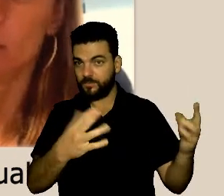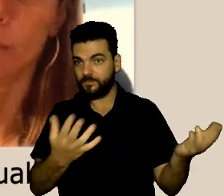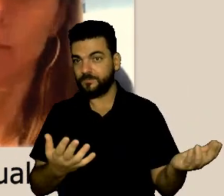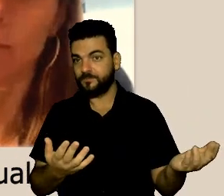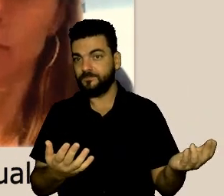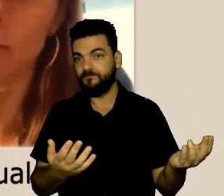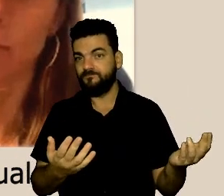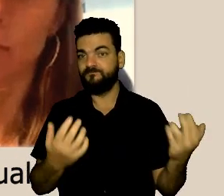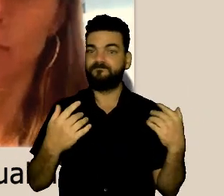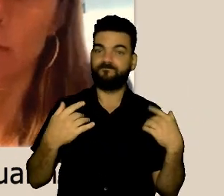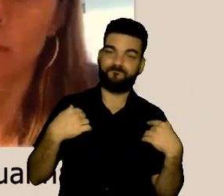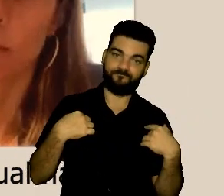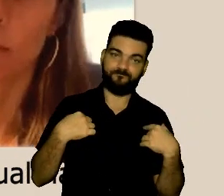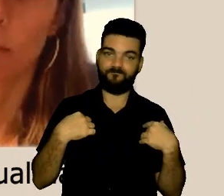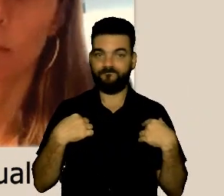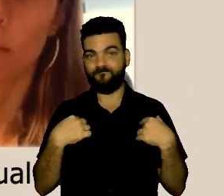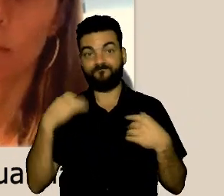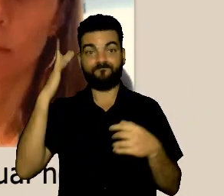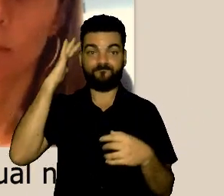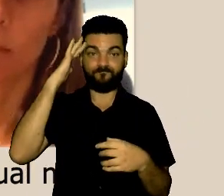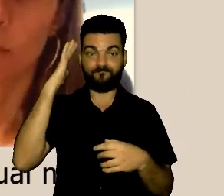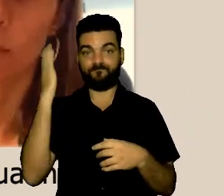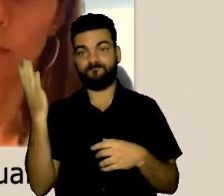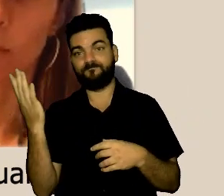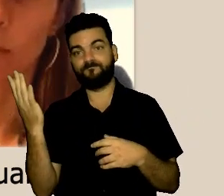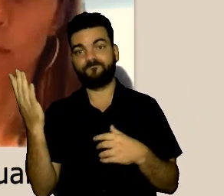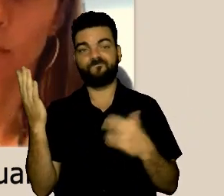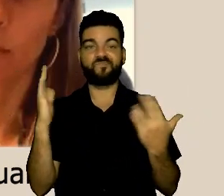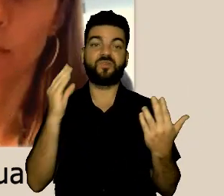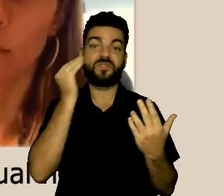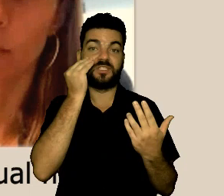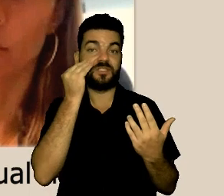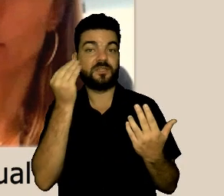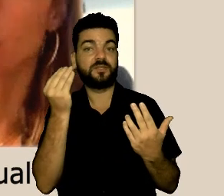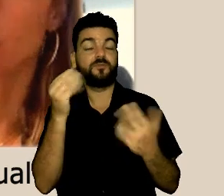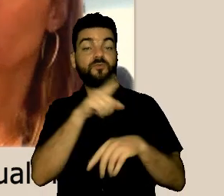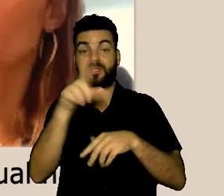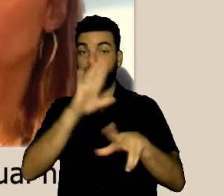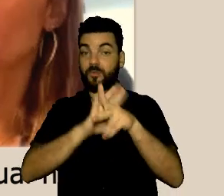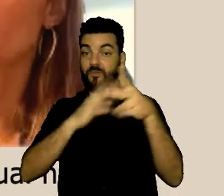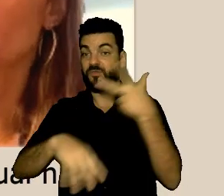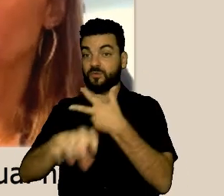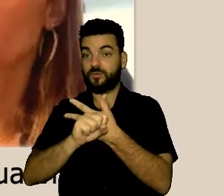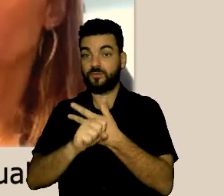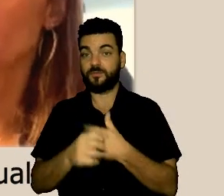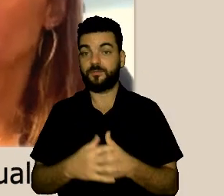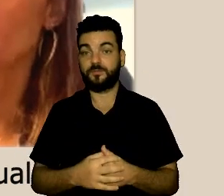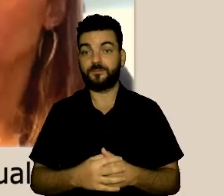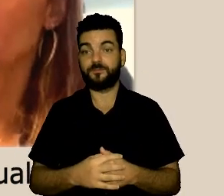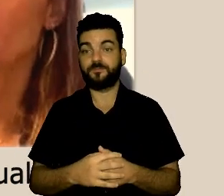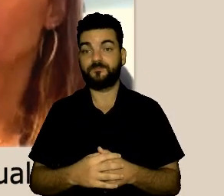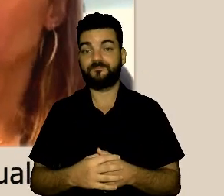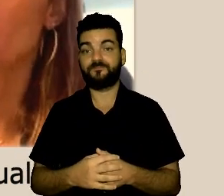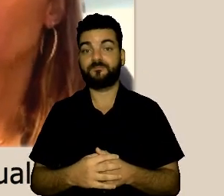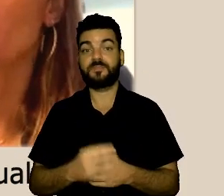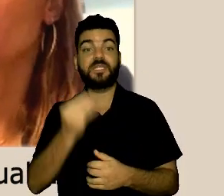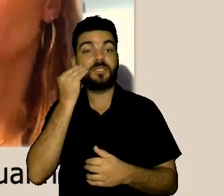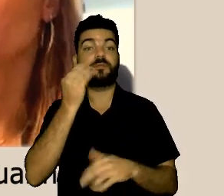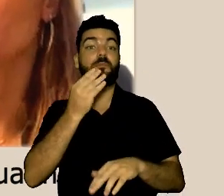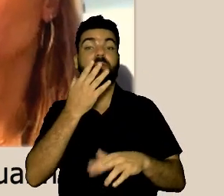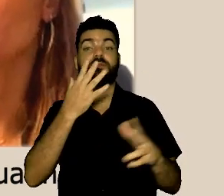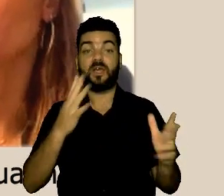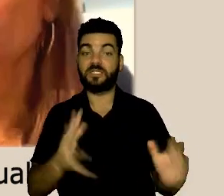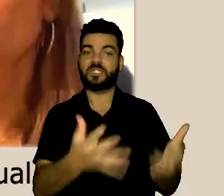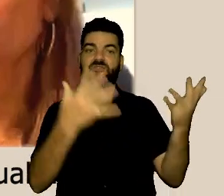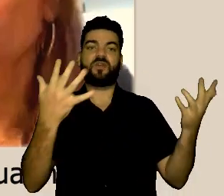ouvidores, de dar uma coloração a essa pessoa para que possamos trazê-la